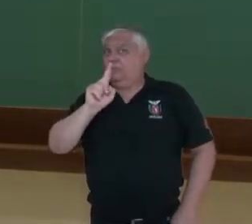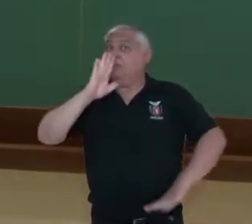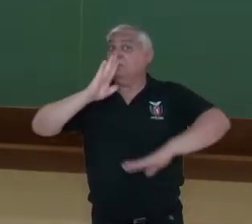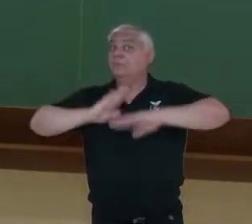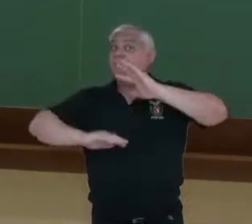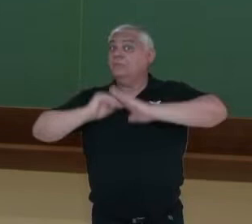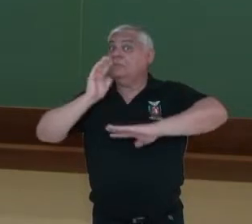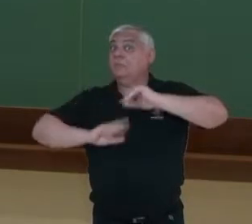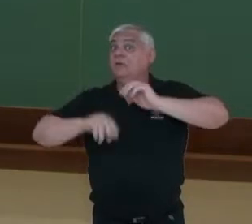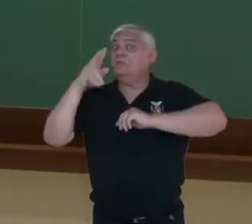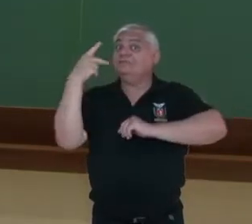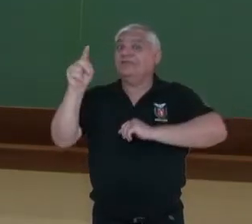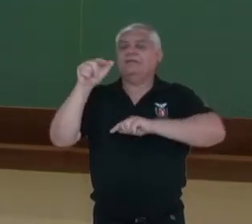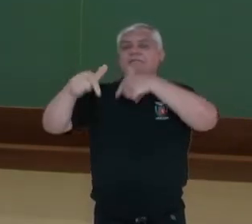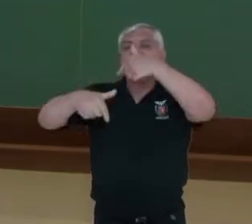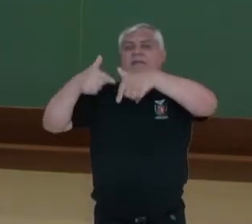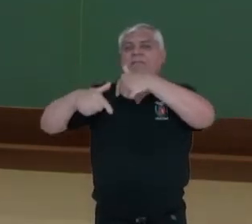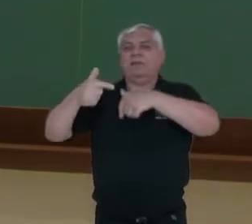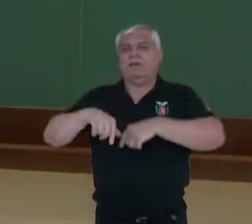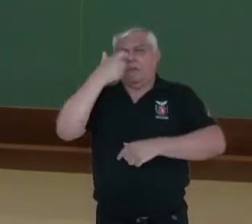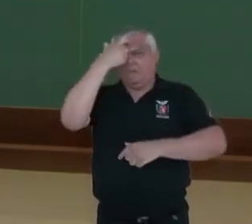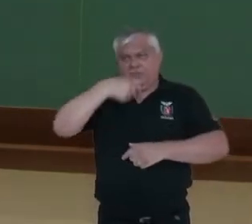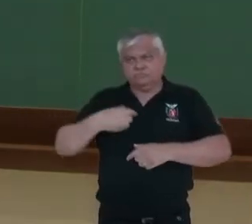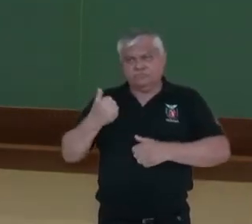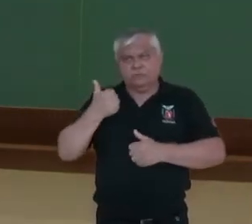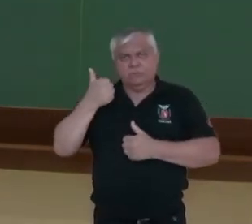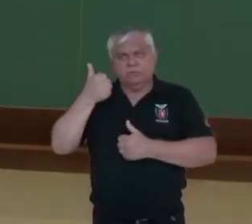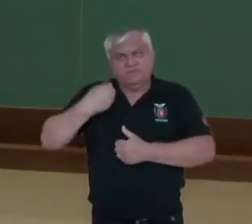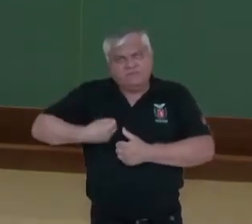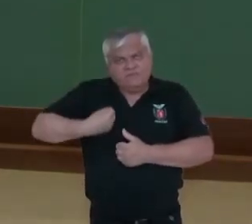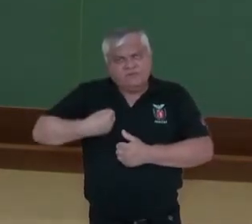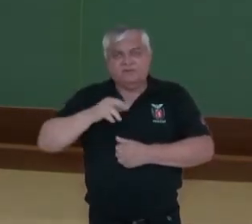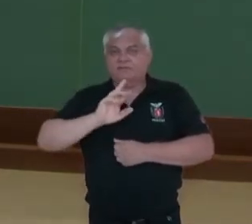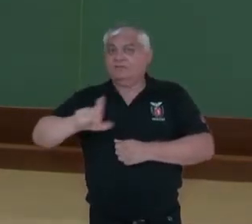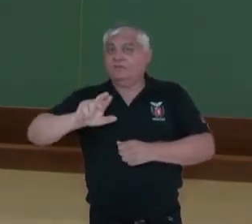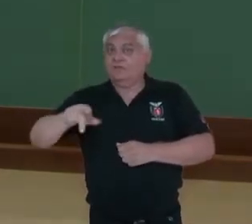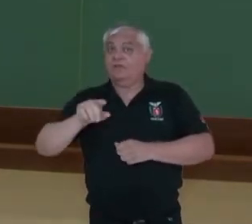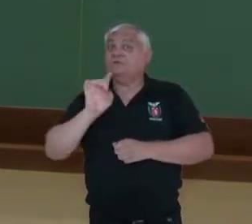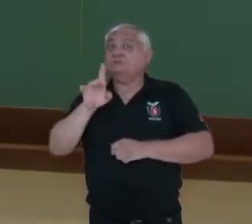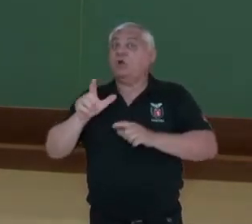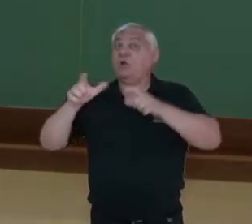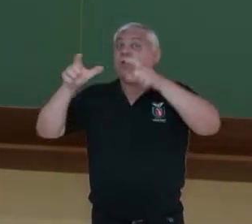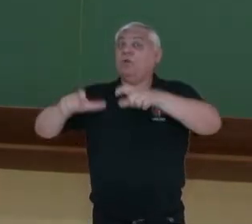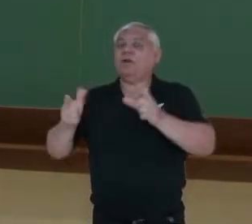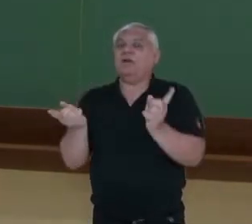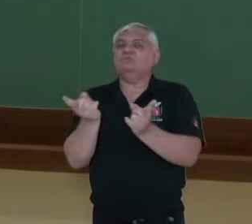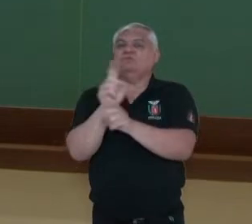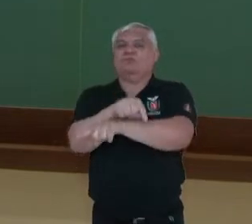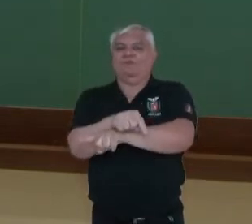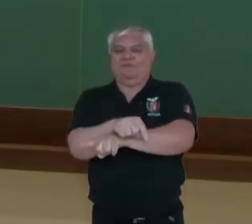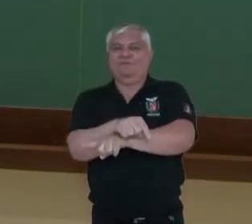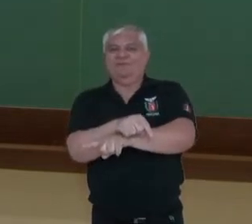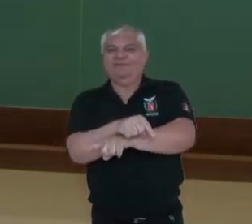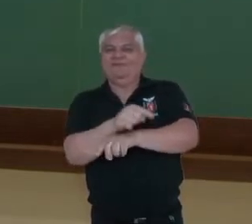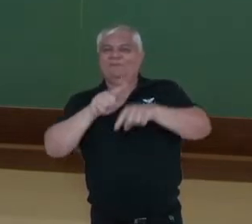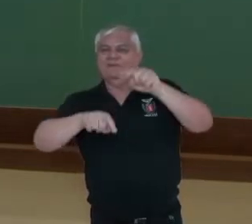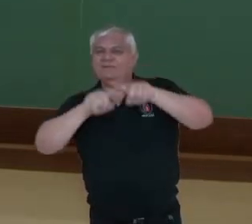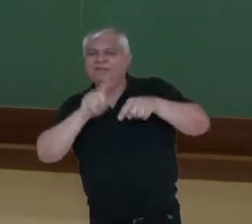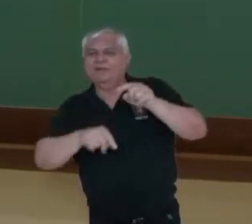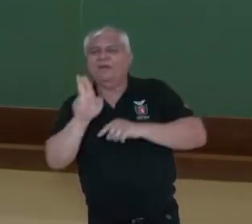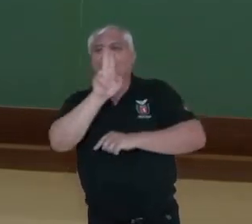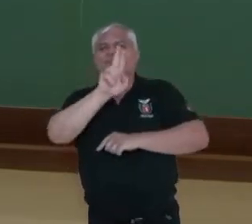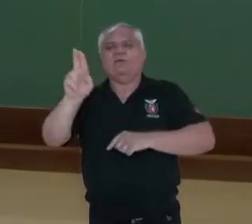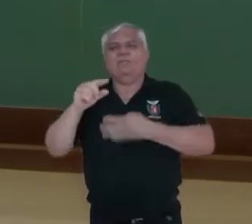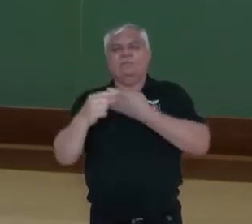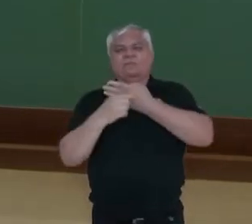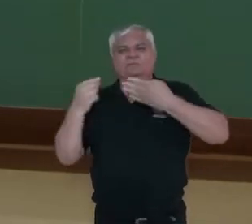autora no museu tem lá um departamento só para as obras dela, que eu troquei o autor pela obra. A